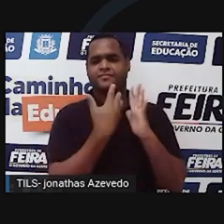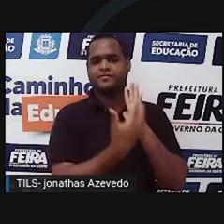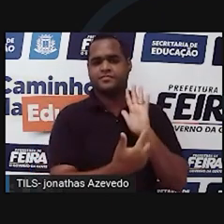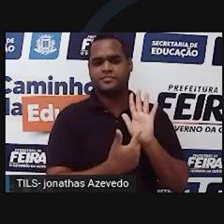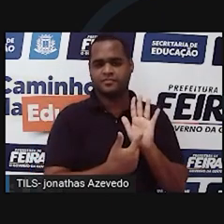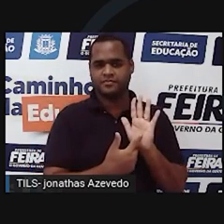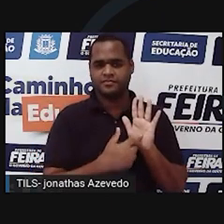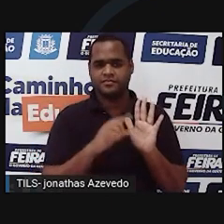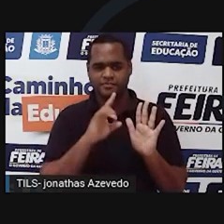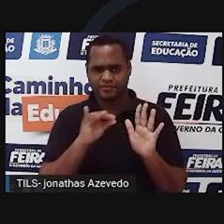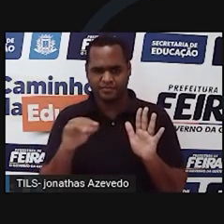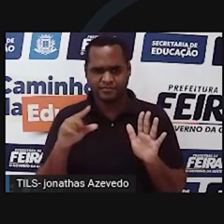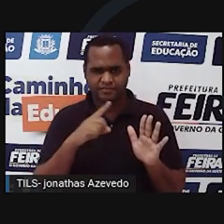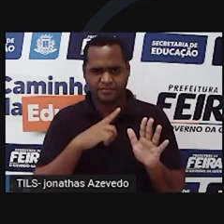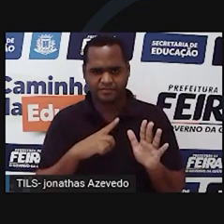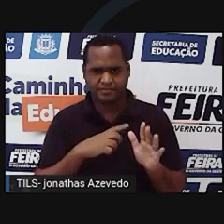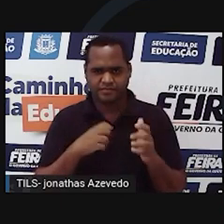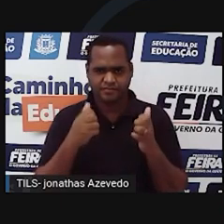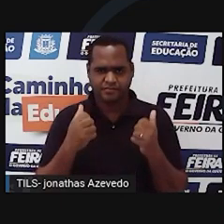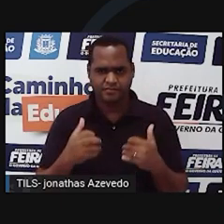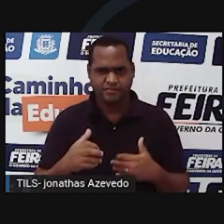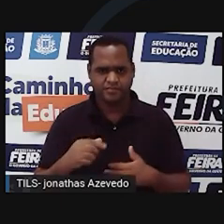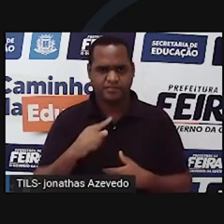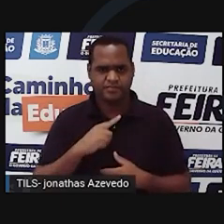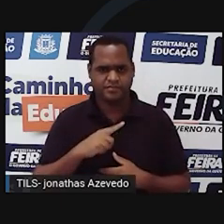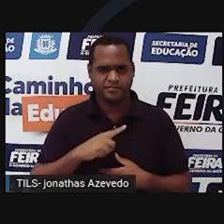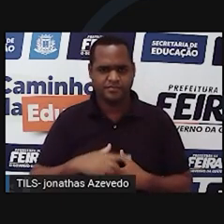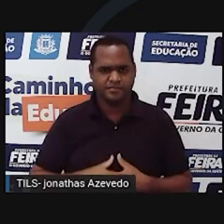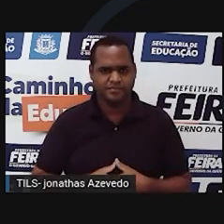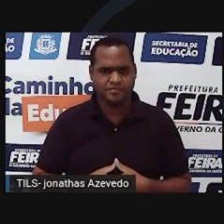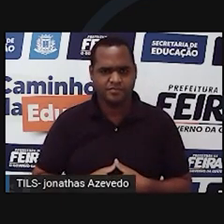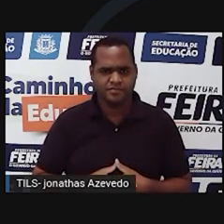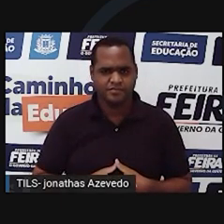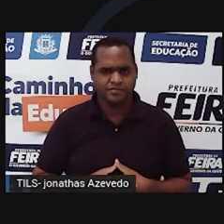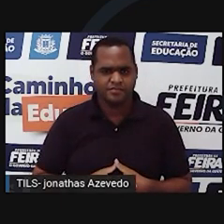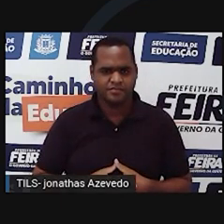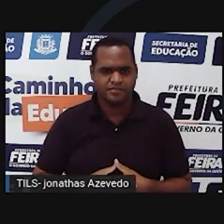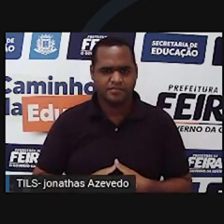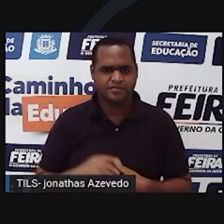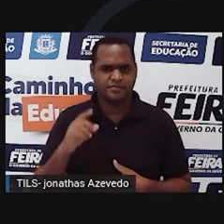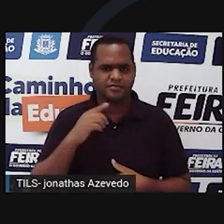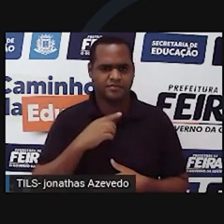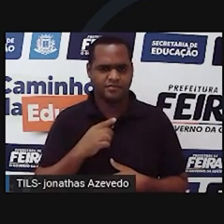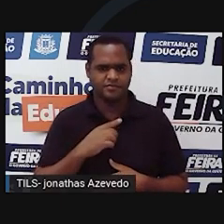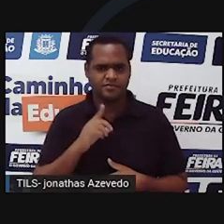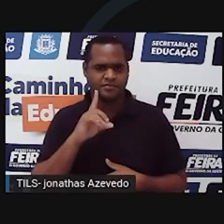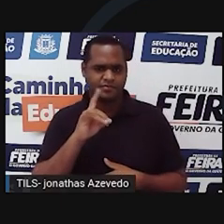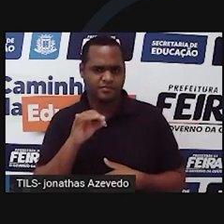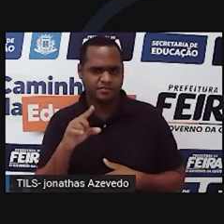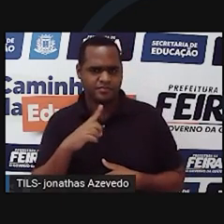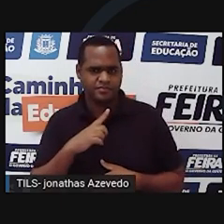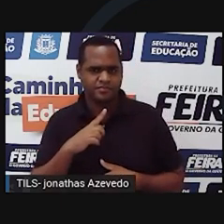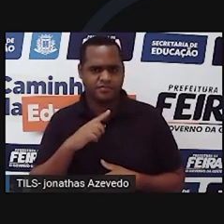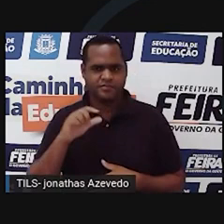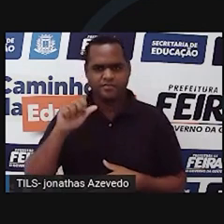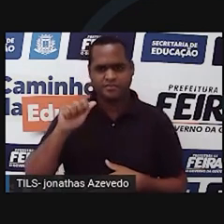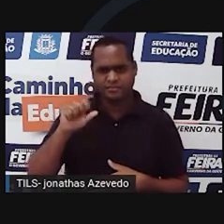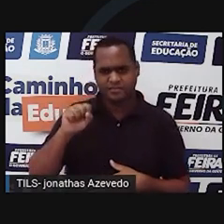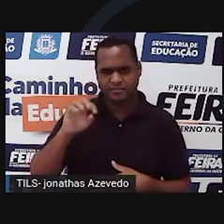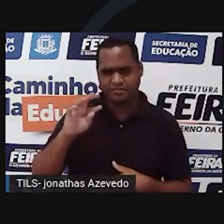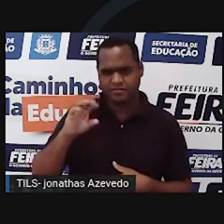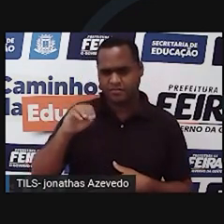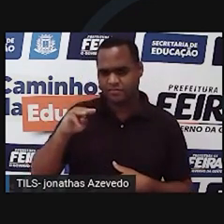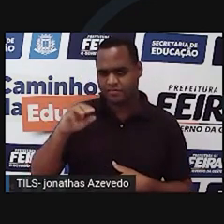datas que correspondem aos signos na astrologia e as datas reais na astronomia. Essas datas